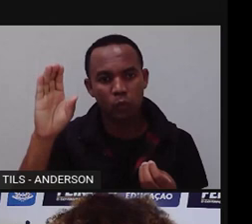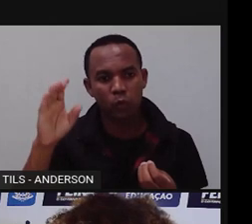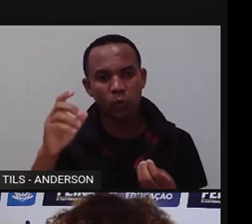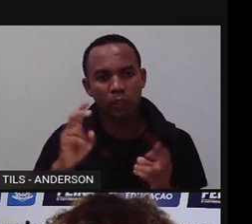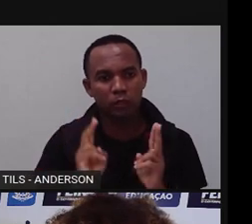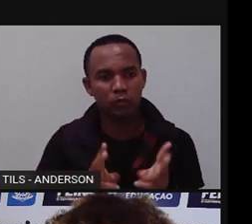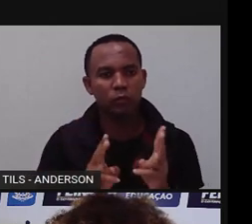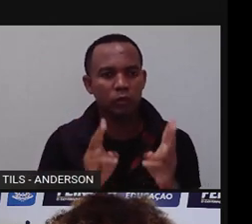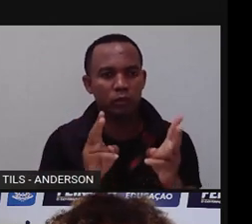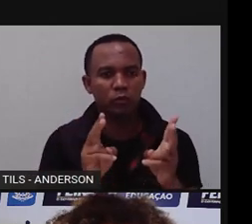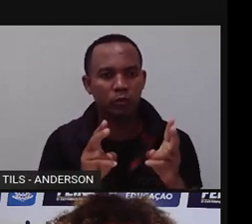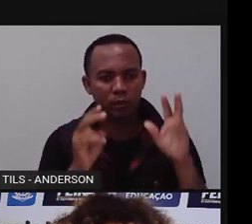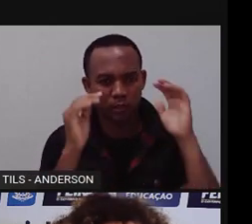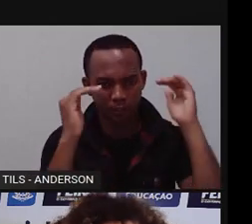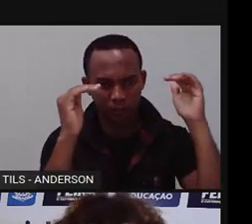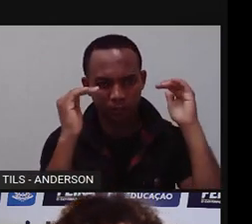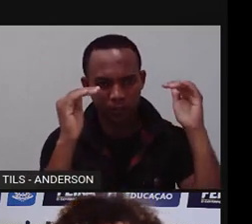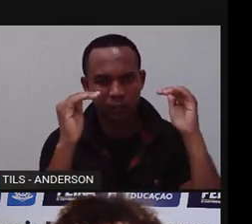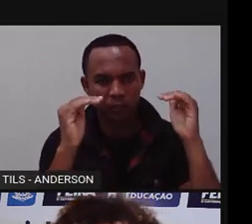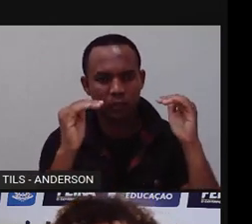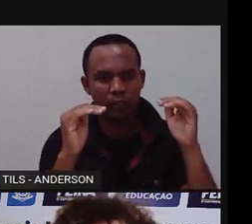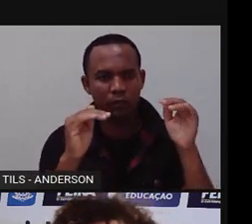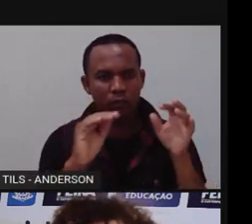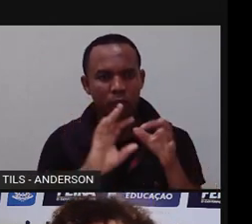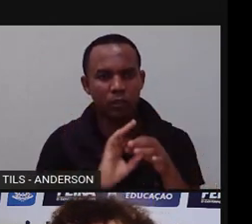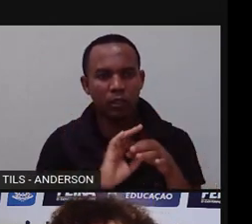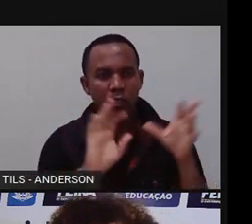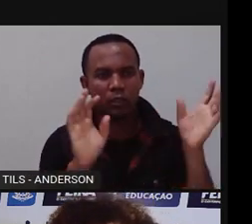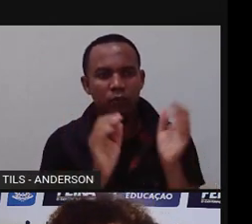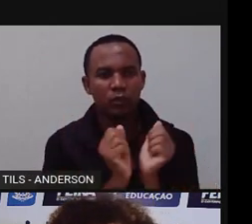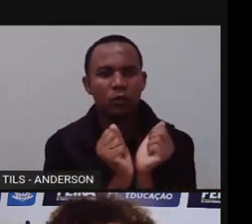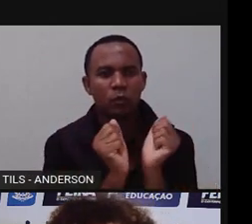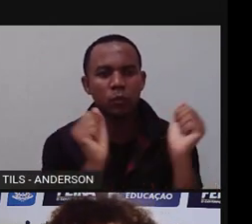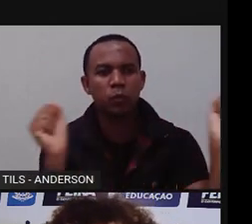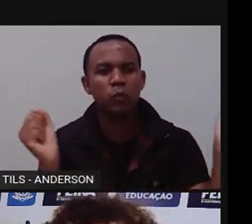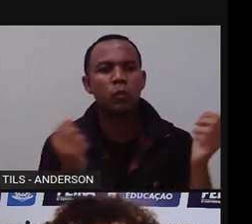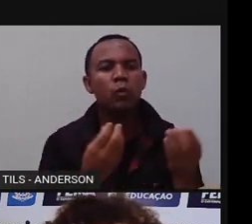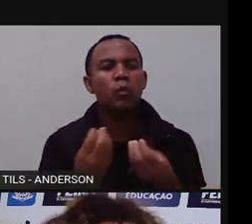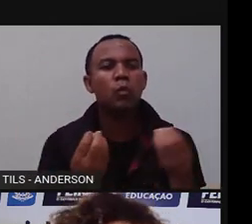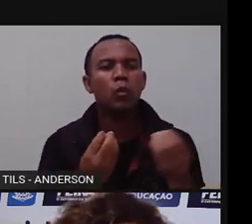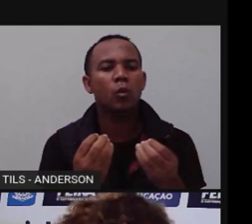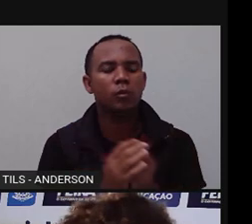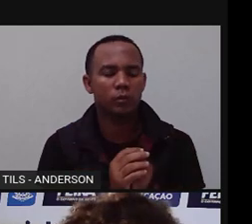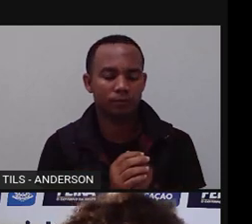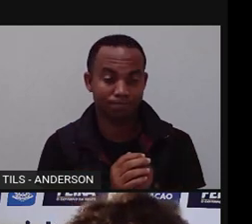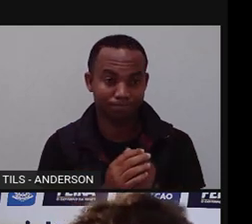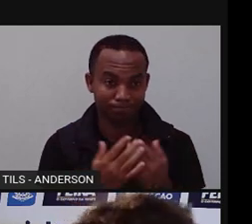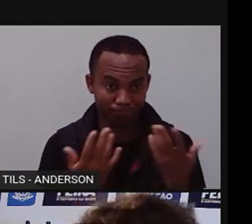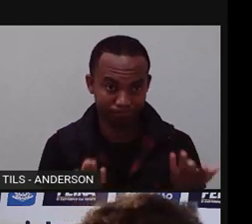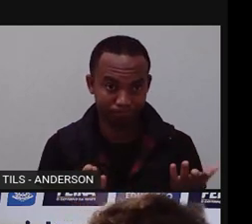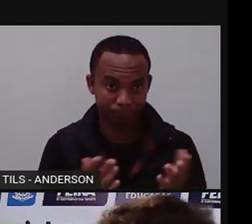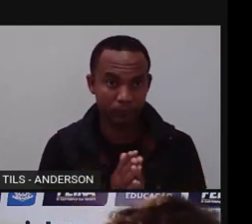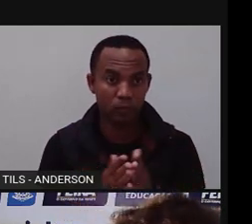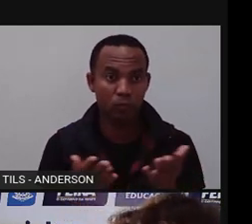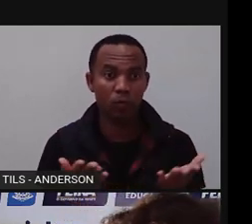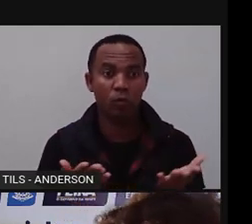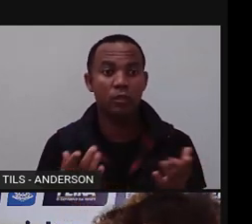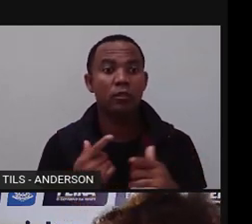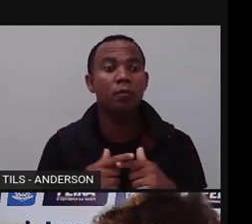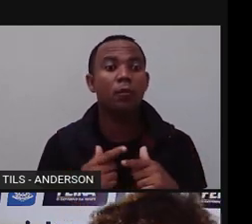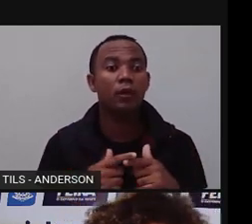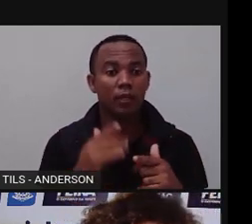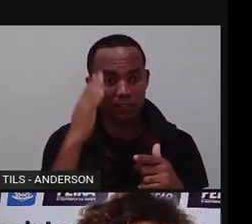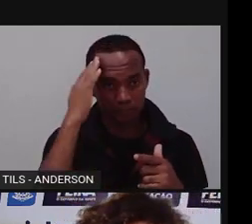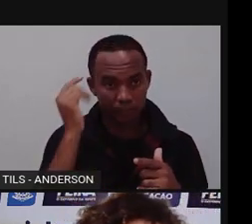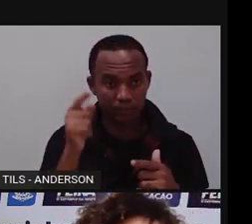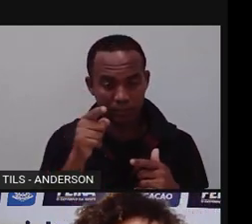importante, na verdade? O esses quilombos, eles são tão importantes que eles precisam ser mantidos, preservados até hoje? Por quê? Vocês